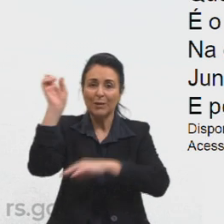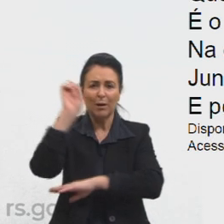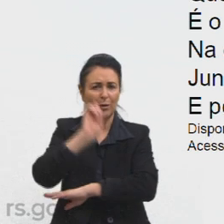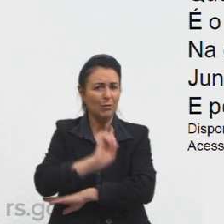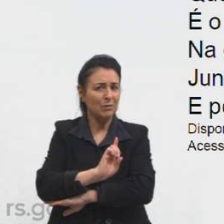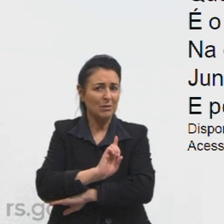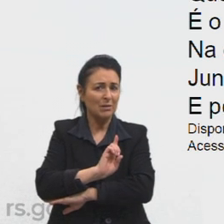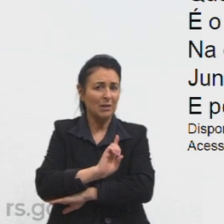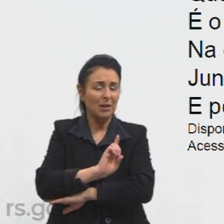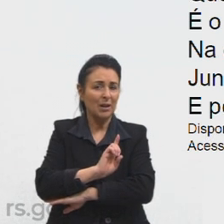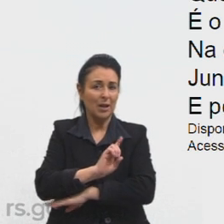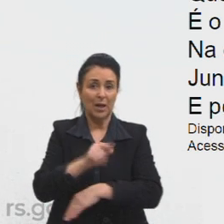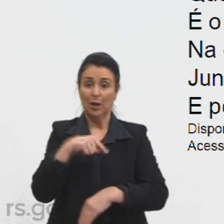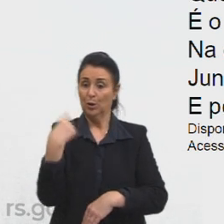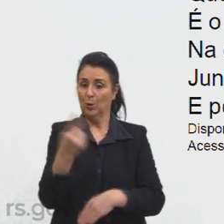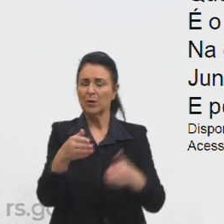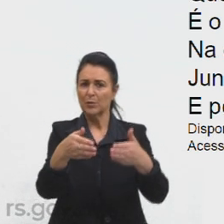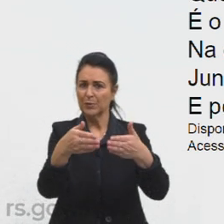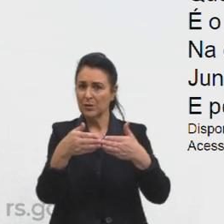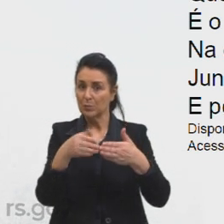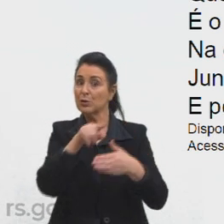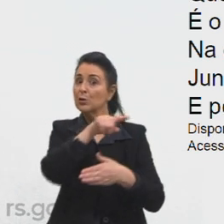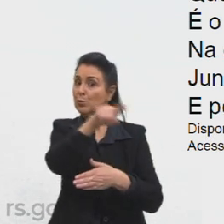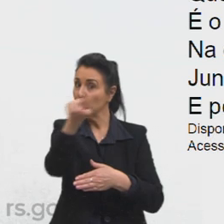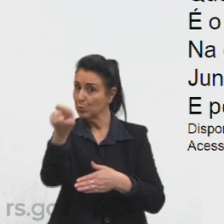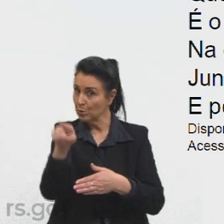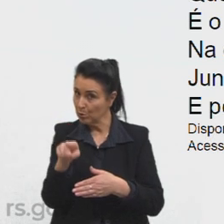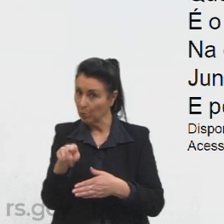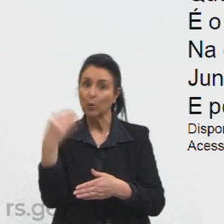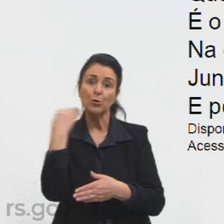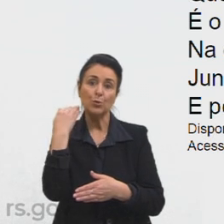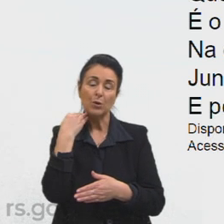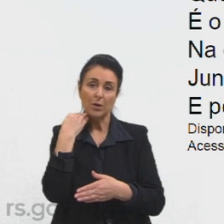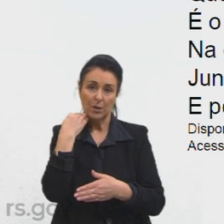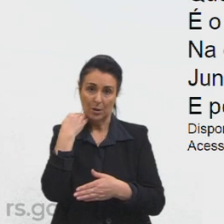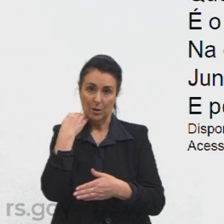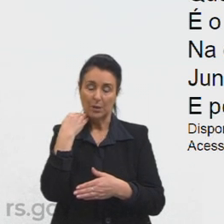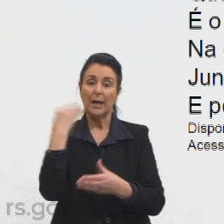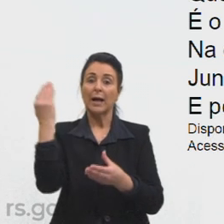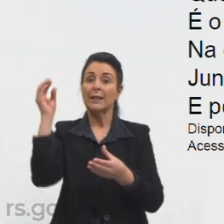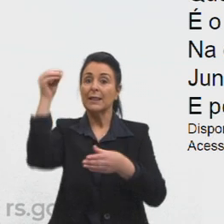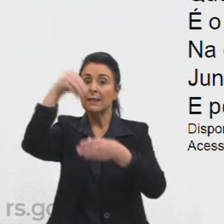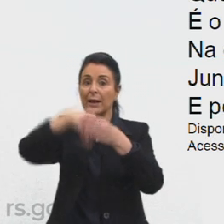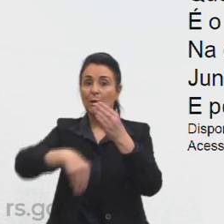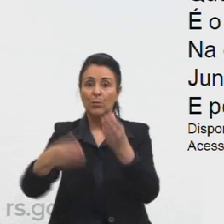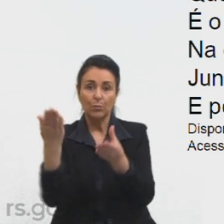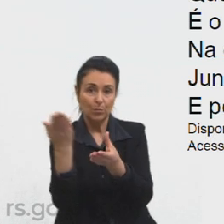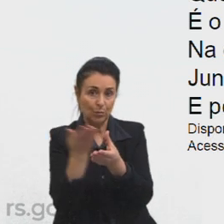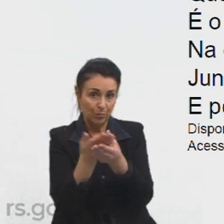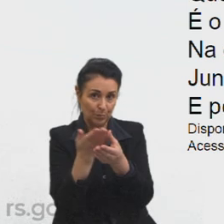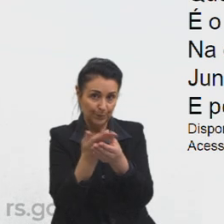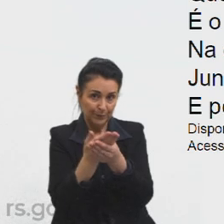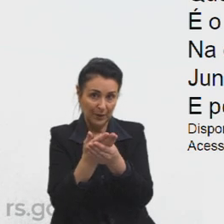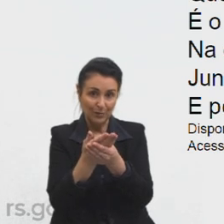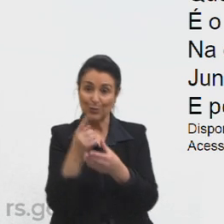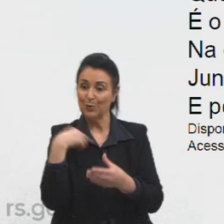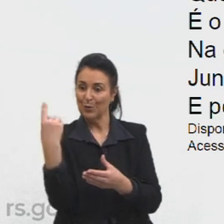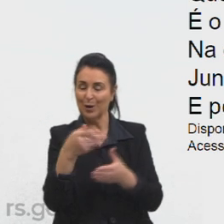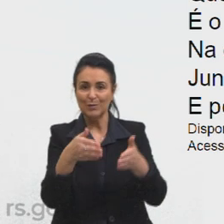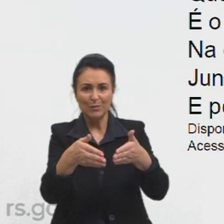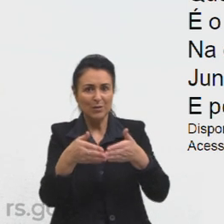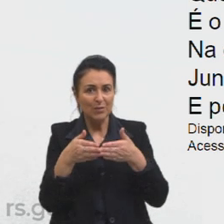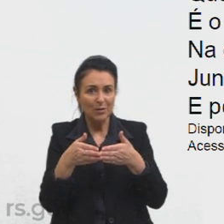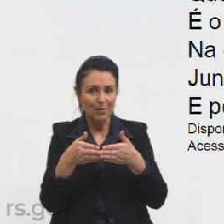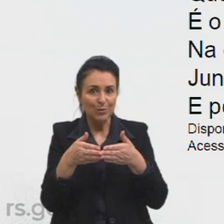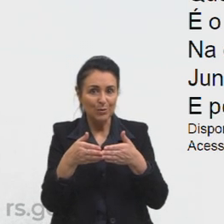lhe dirigimos na certeza do acolhimento juntada desta aos altos nós pedimos e